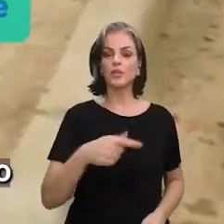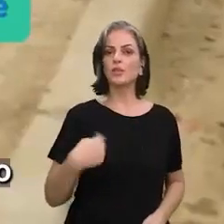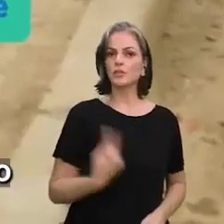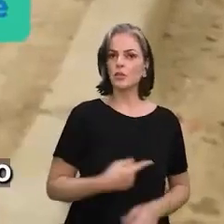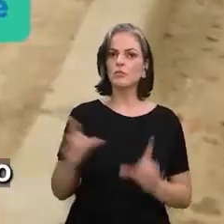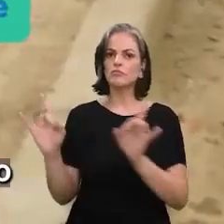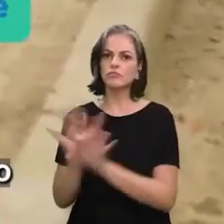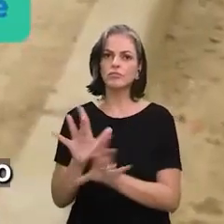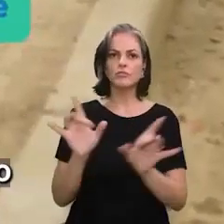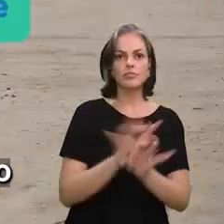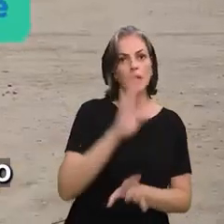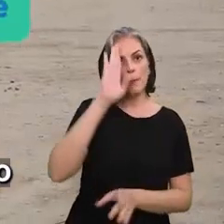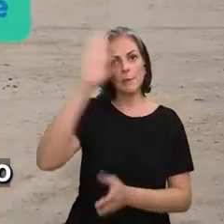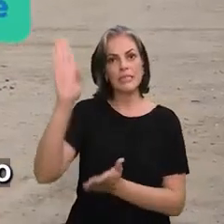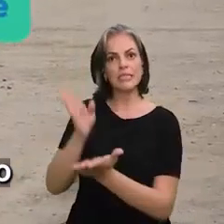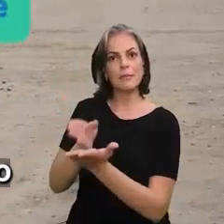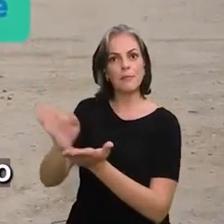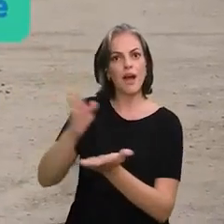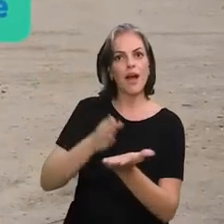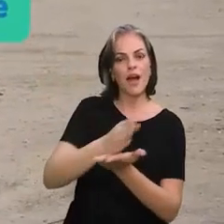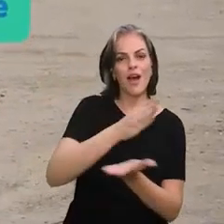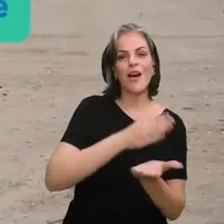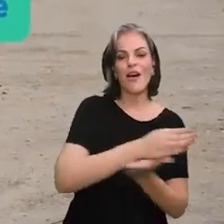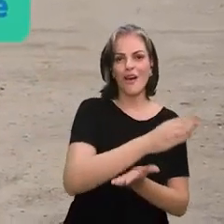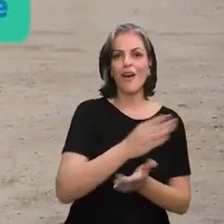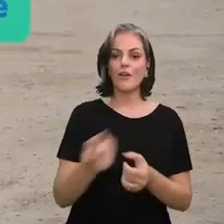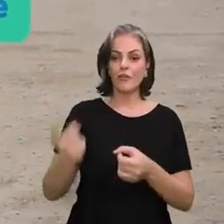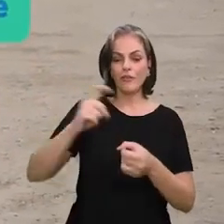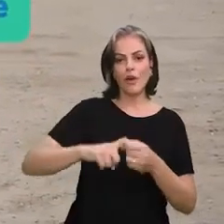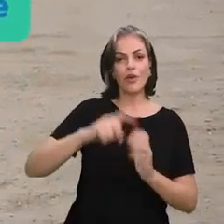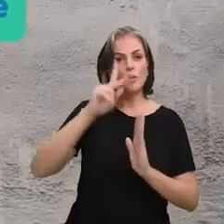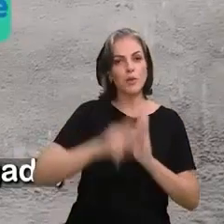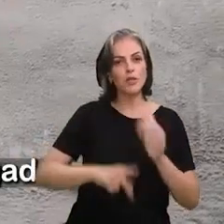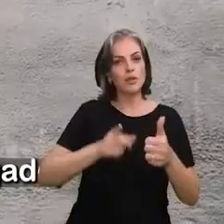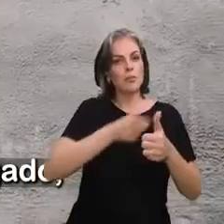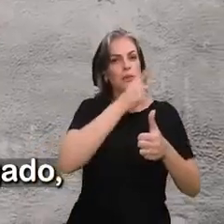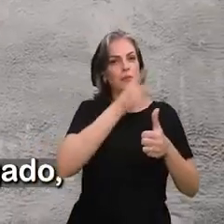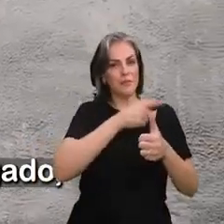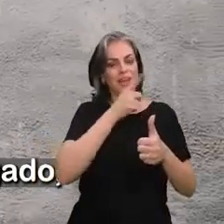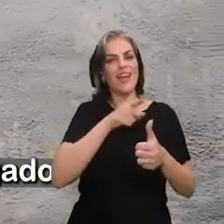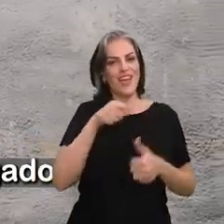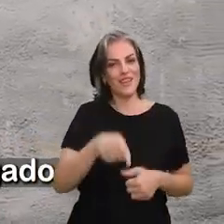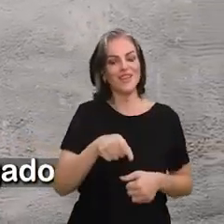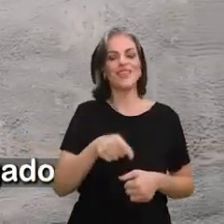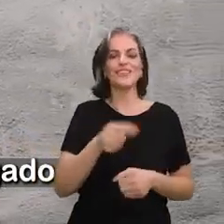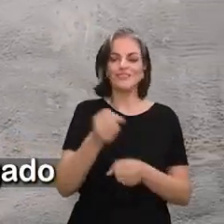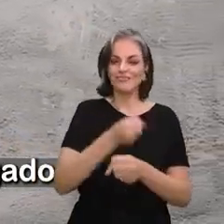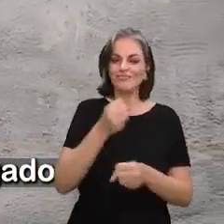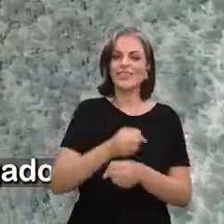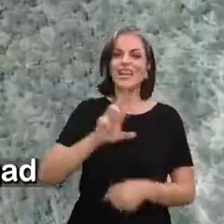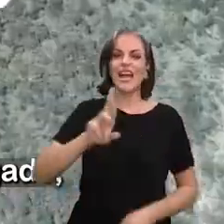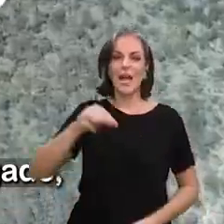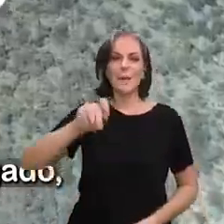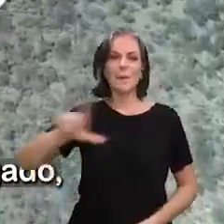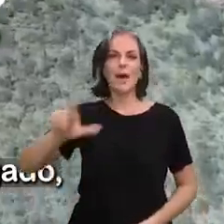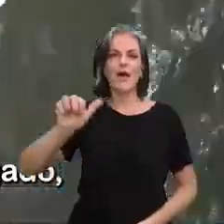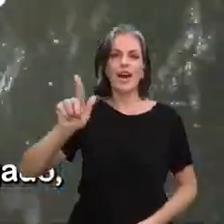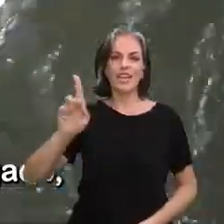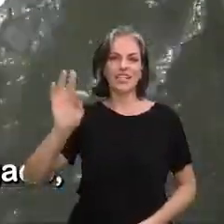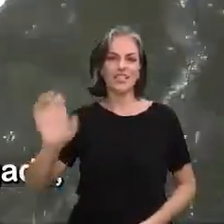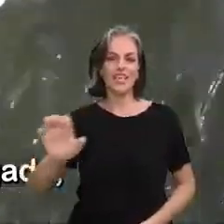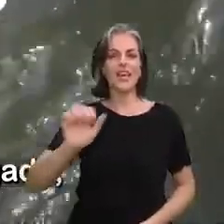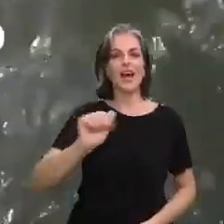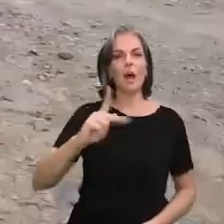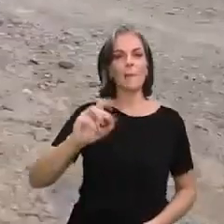concluir os eixos principais da transposição e retomar o projeto original, com a construção dos ramais do Agreste, Apodi